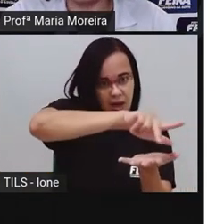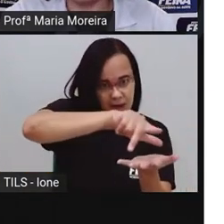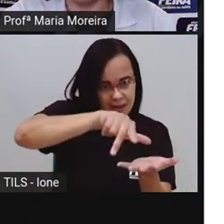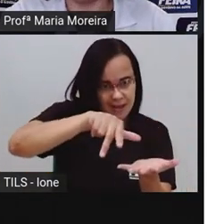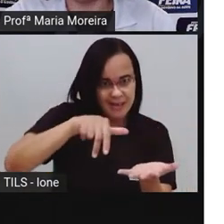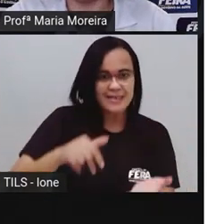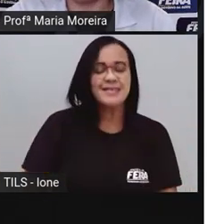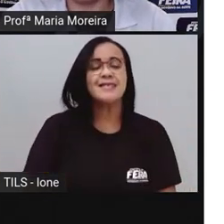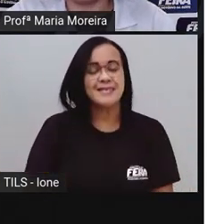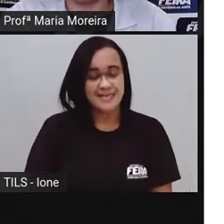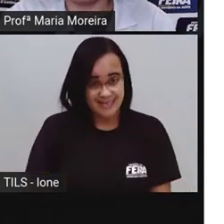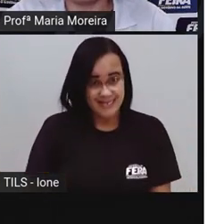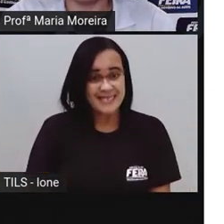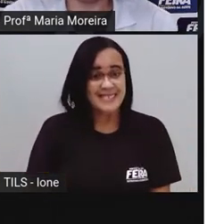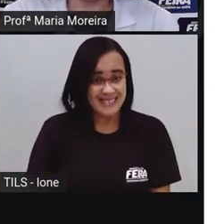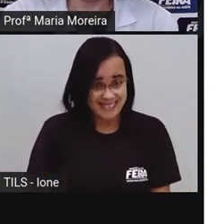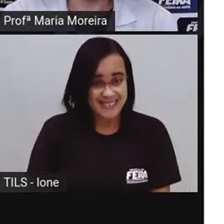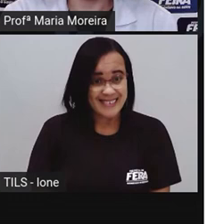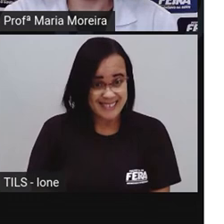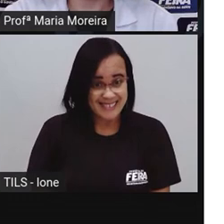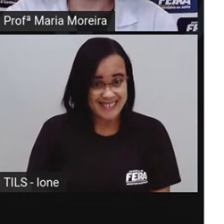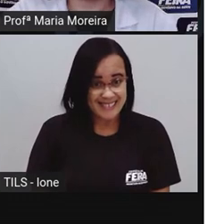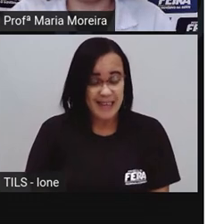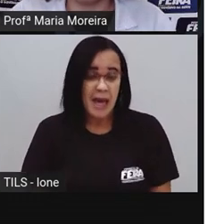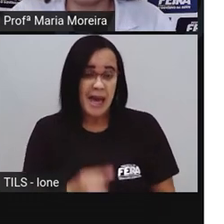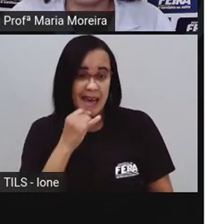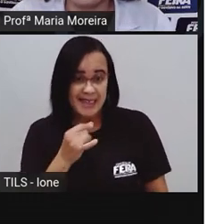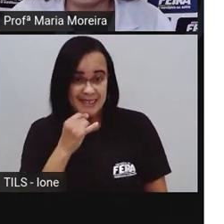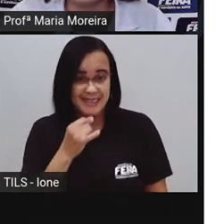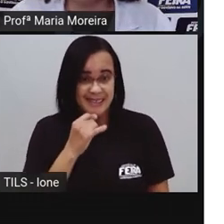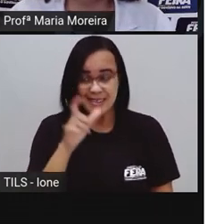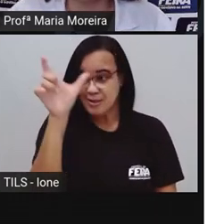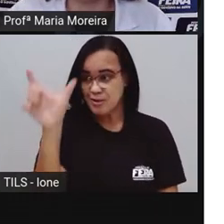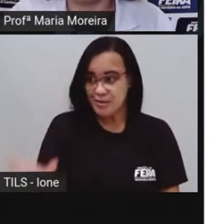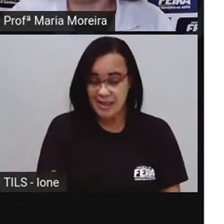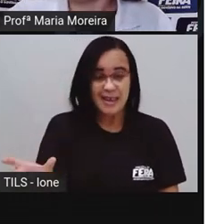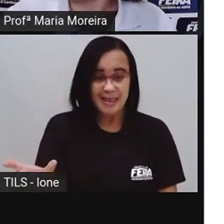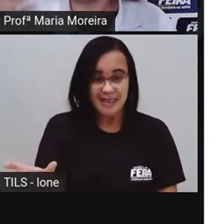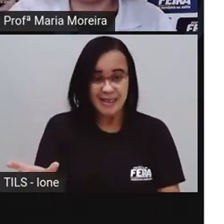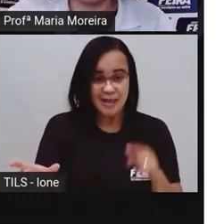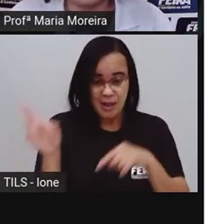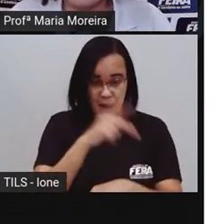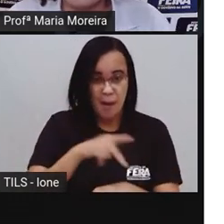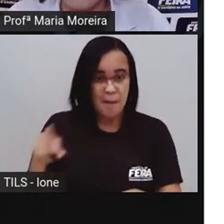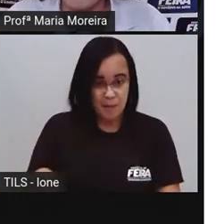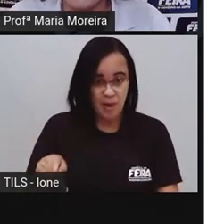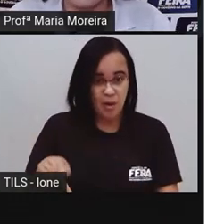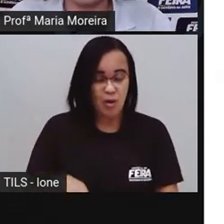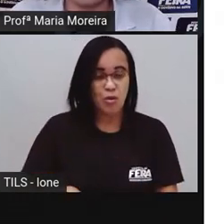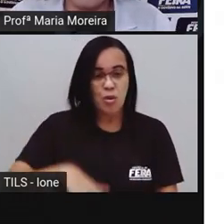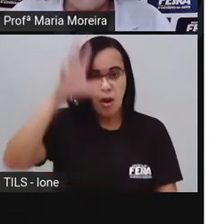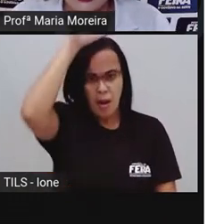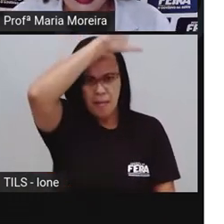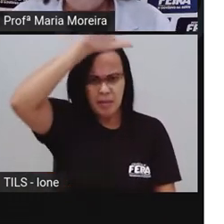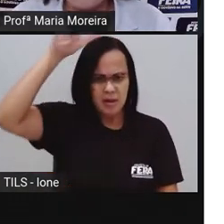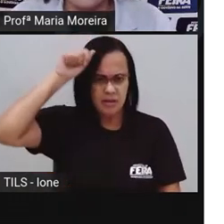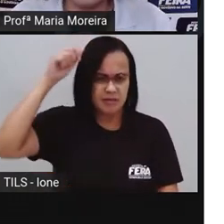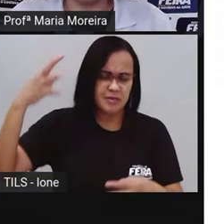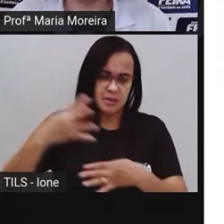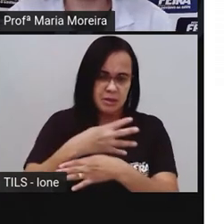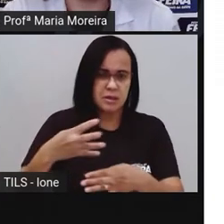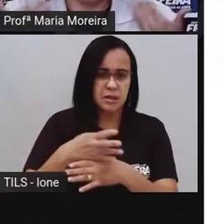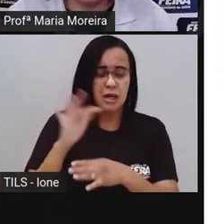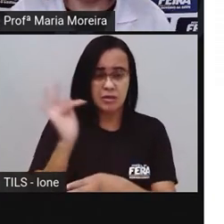e guarde, né? Mas vamos lá. Eu sou a prefeita de feira e aí eu vou escrever uma carta para o governador. É uma carta oficial